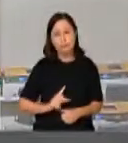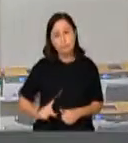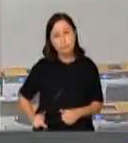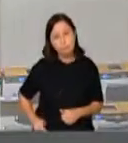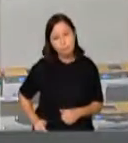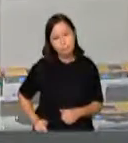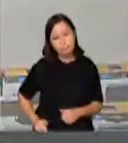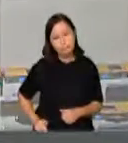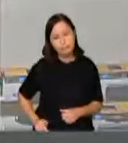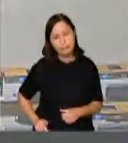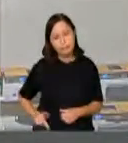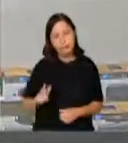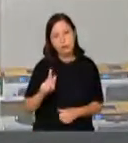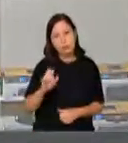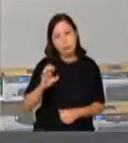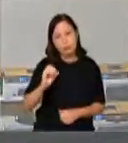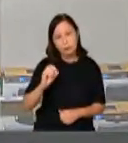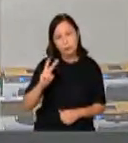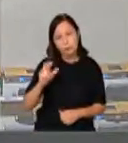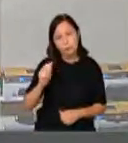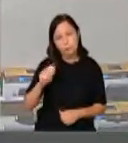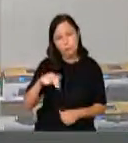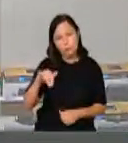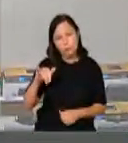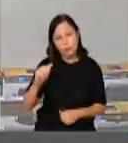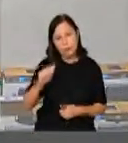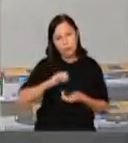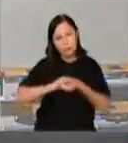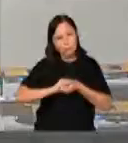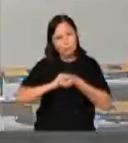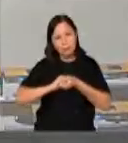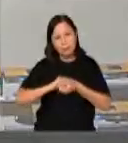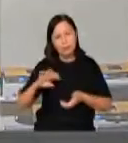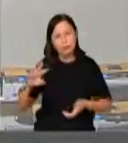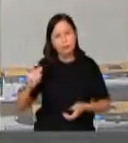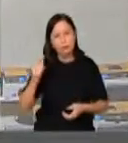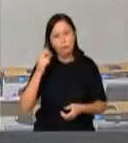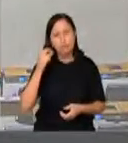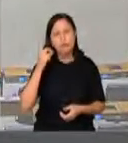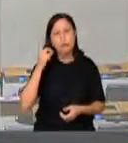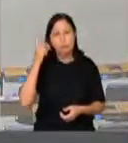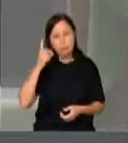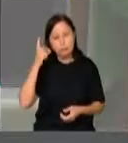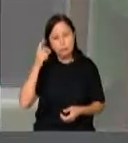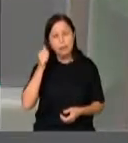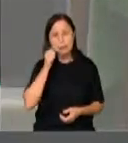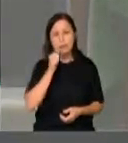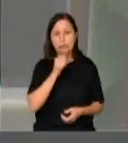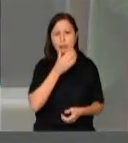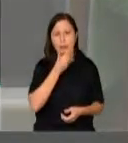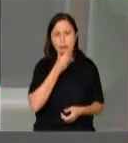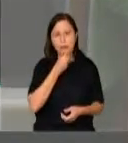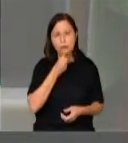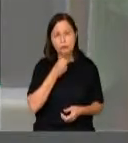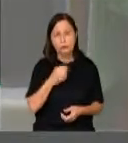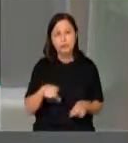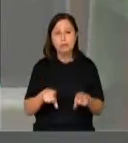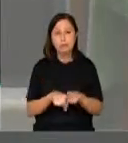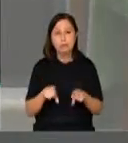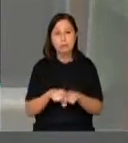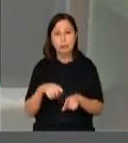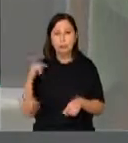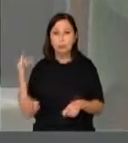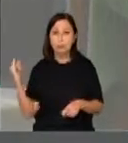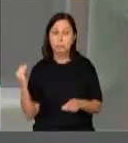Presidente, Geovânia, experimentar todas as deputadas, deputados, fazer aqui um registro de duas